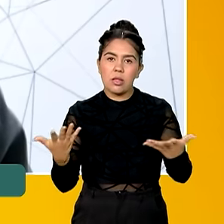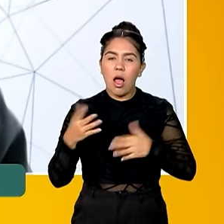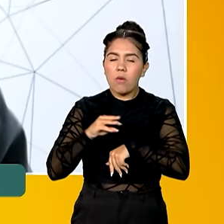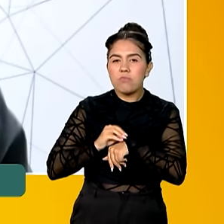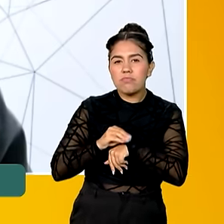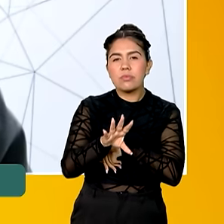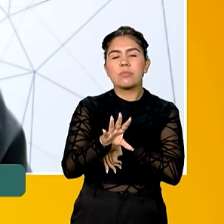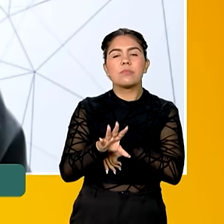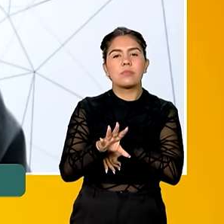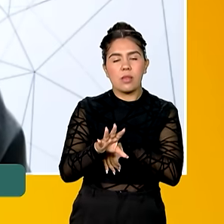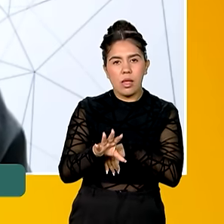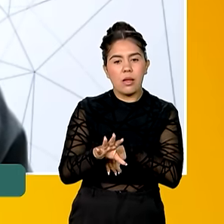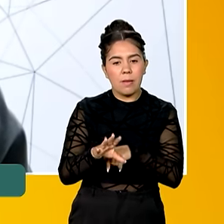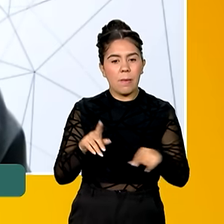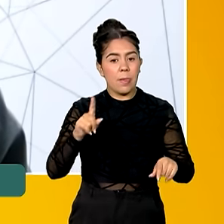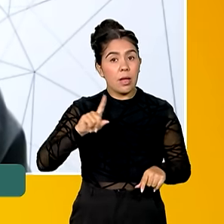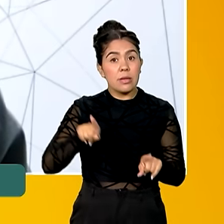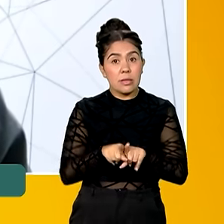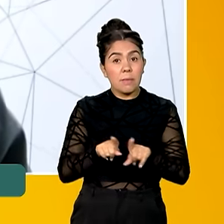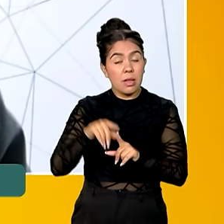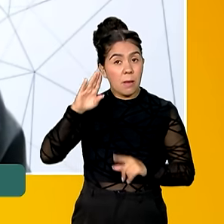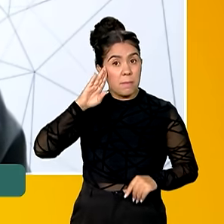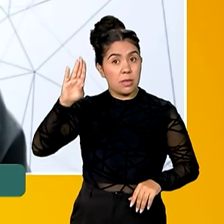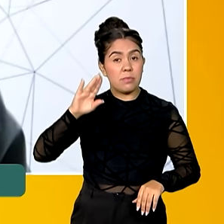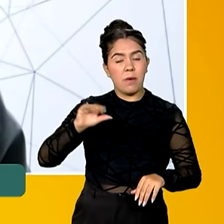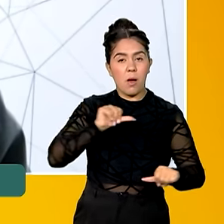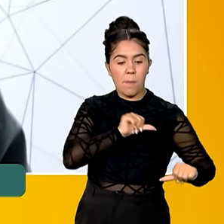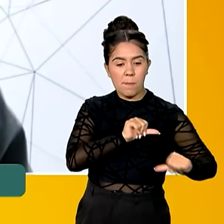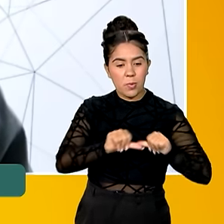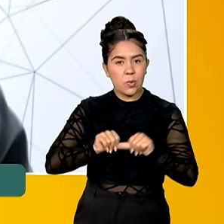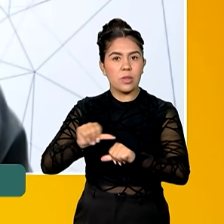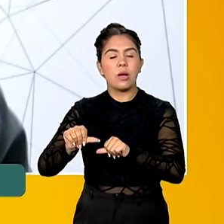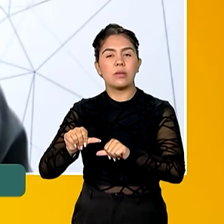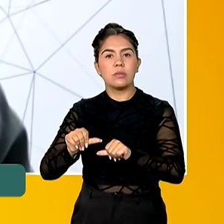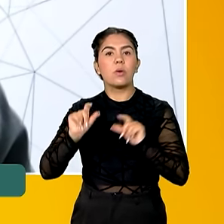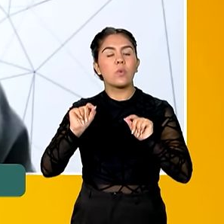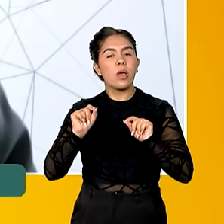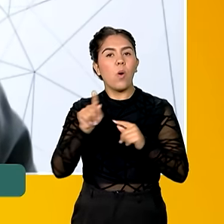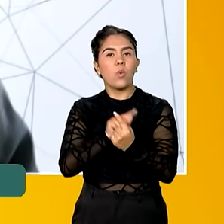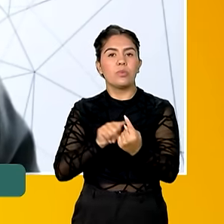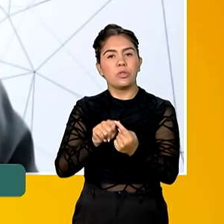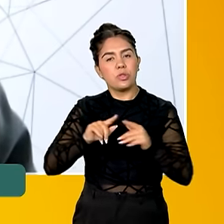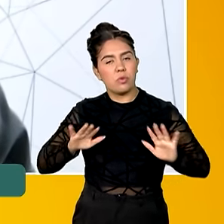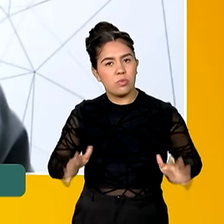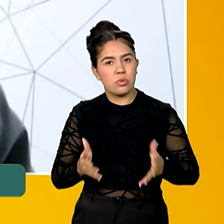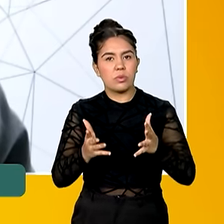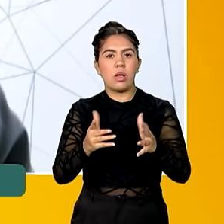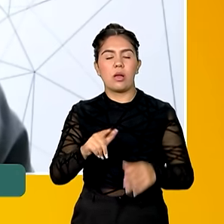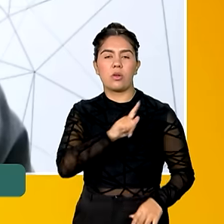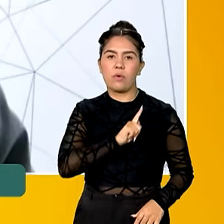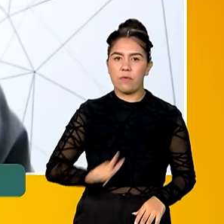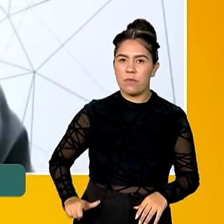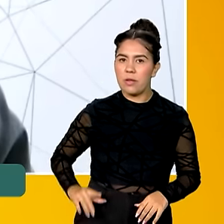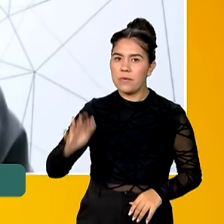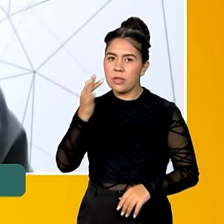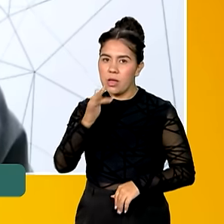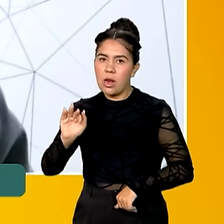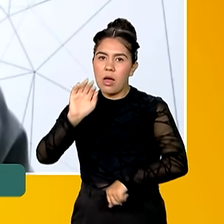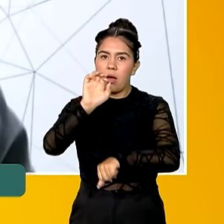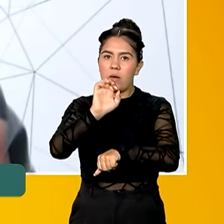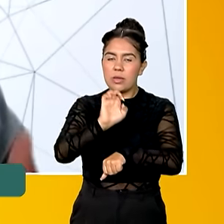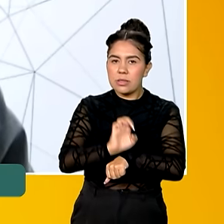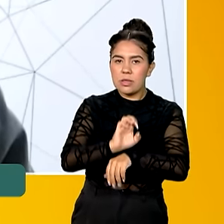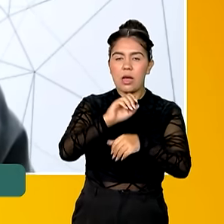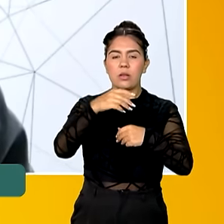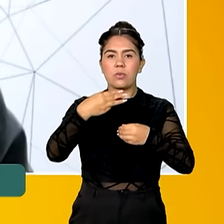uma das principais mudanças com a estratégia nacional de governo digital, é incentivar que tanto o governo federal, os estados e municípios, façam o